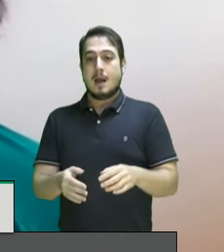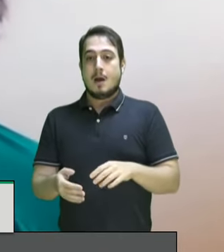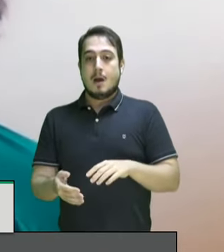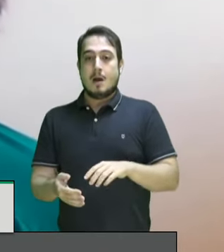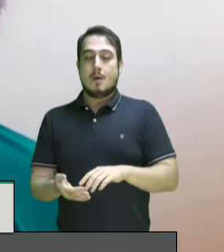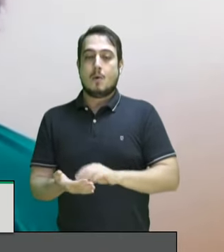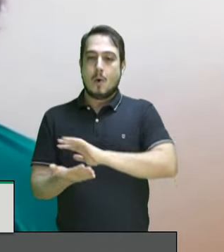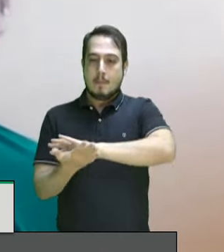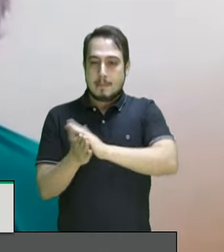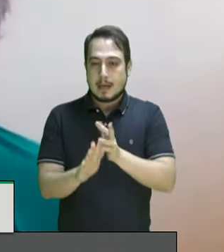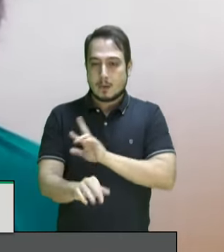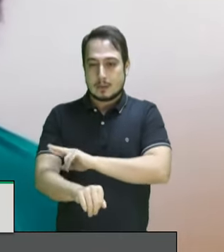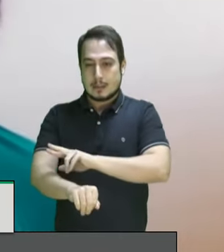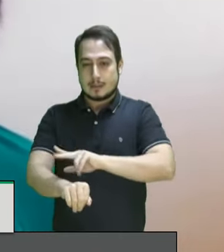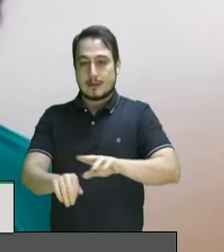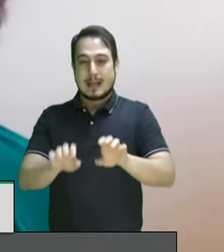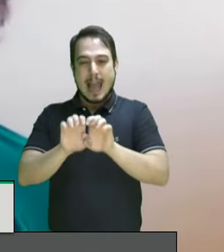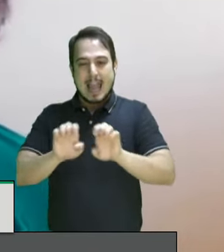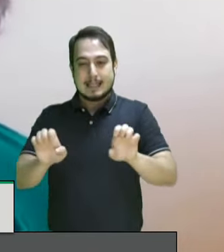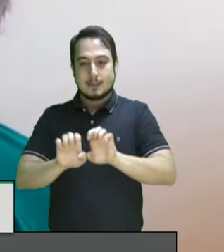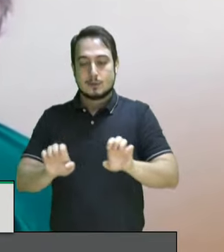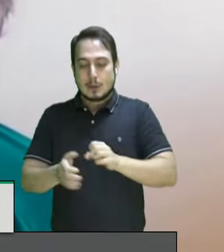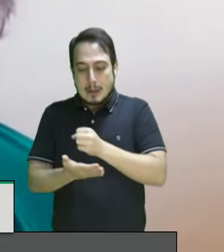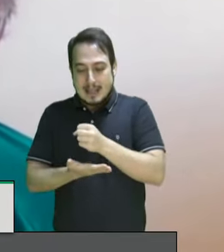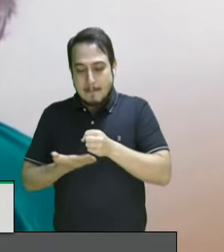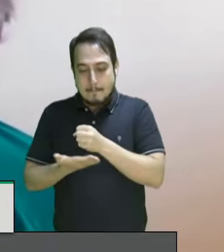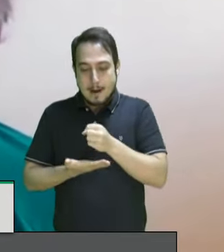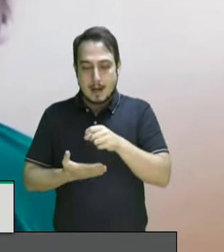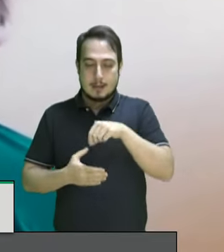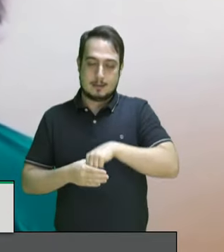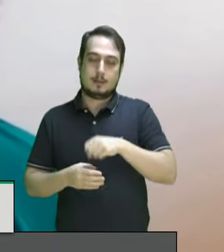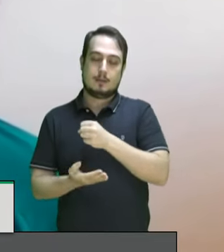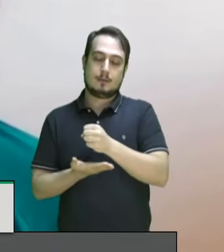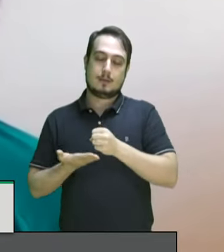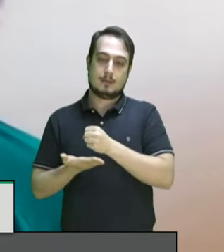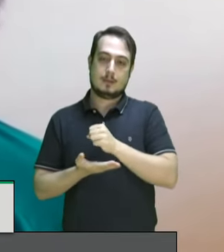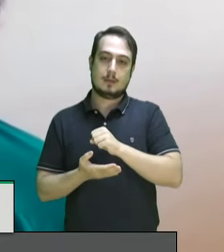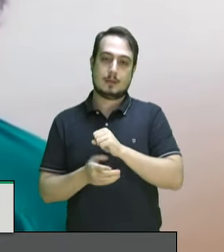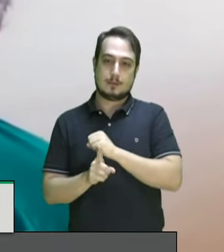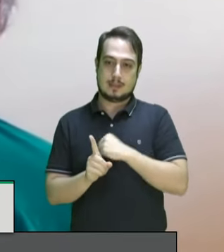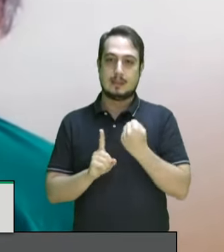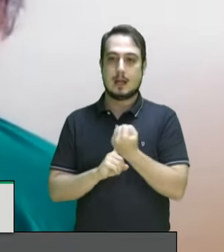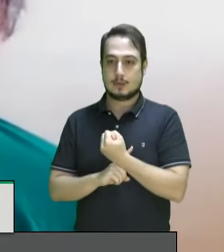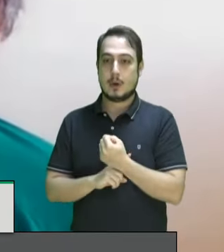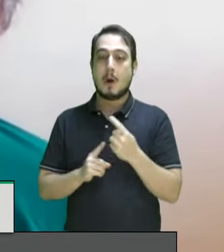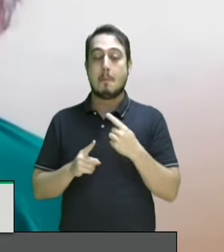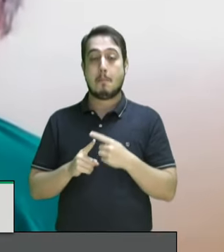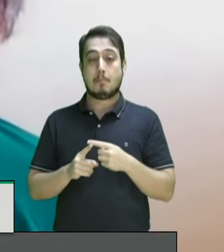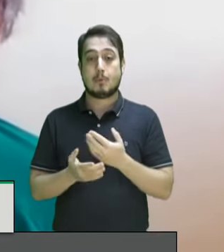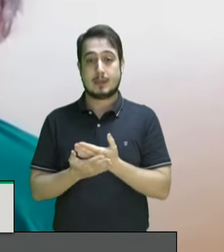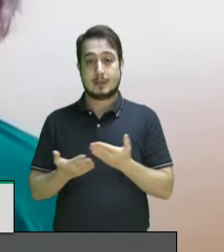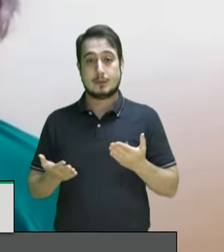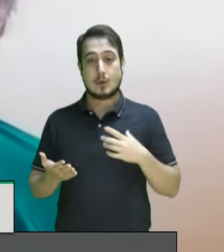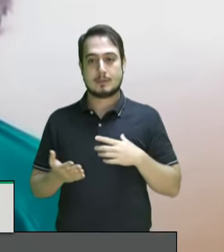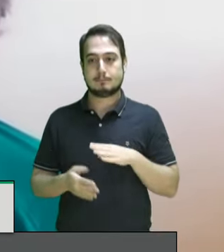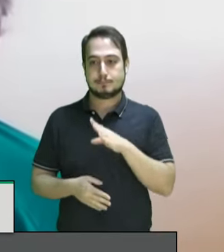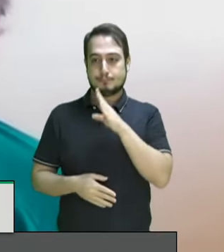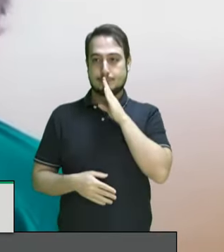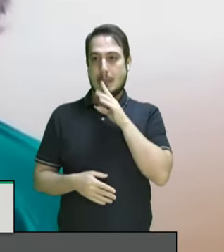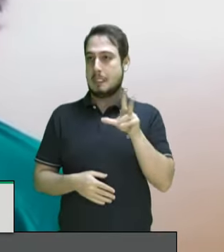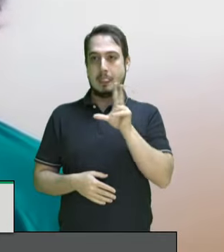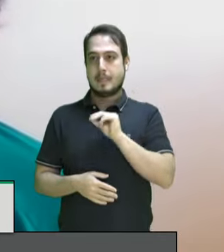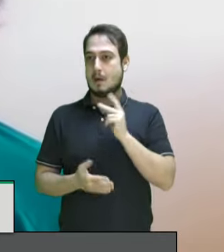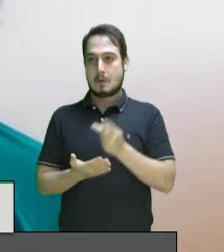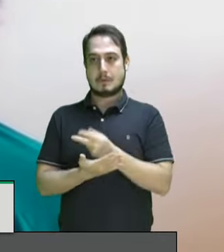efeito colateral, ele é estruturante nas relações da sociedade e precisa ser encarada assim, porque nós temos um negacionismo que é